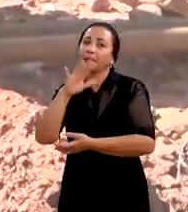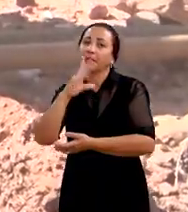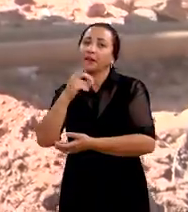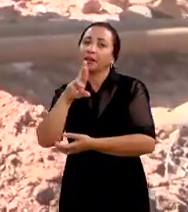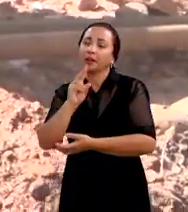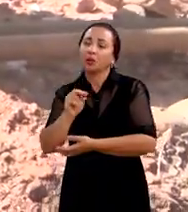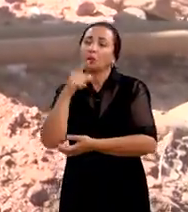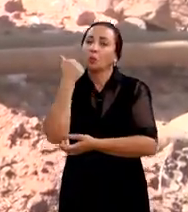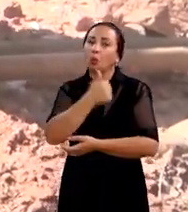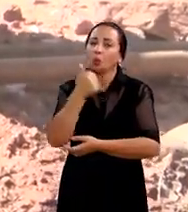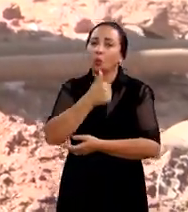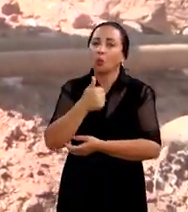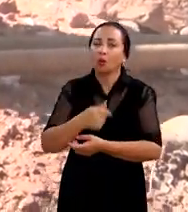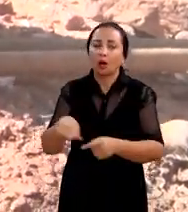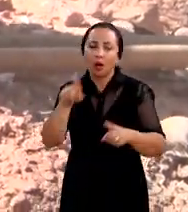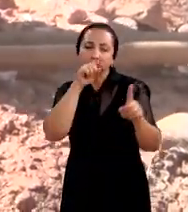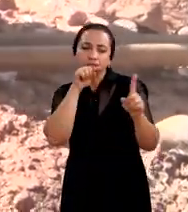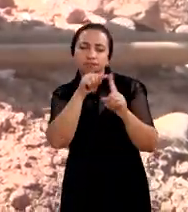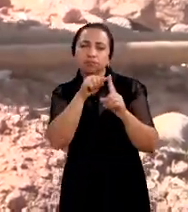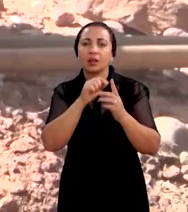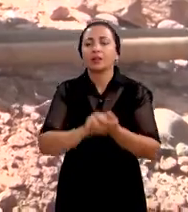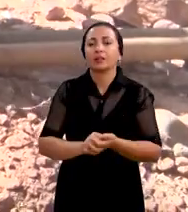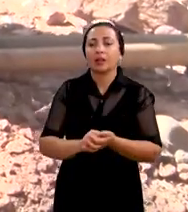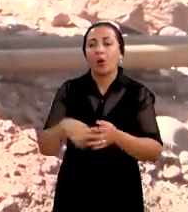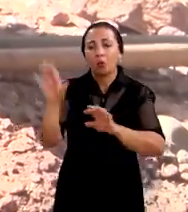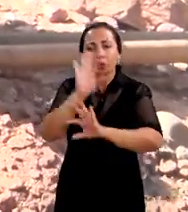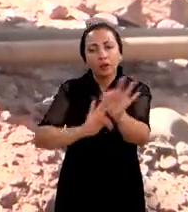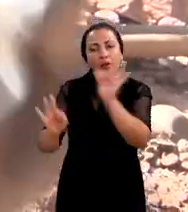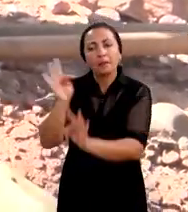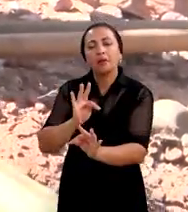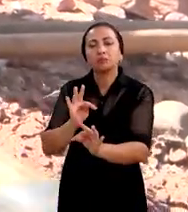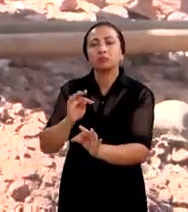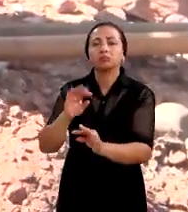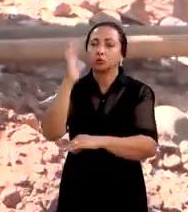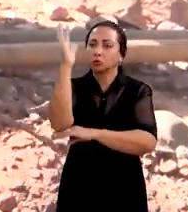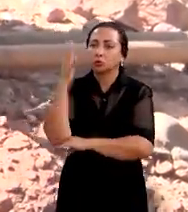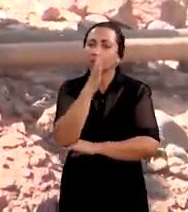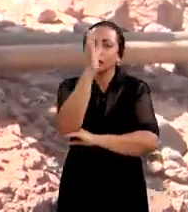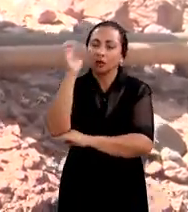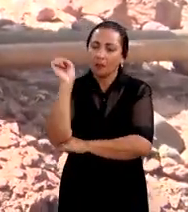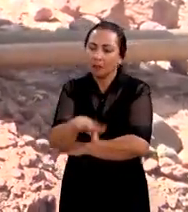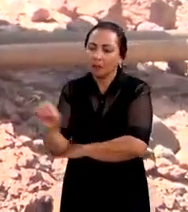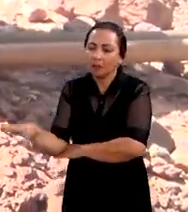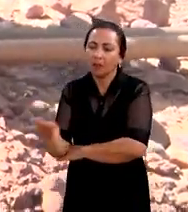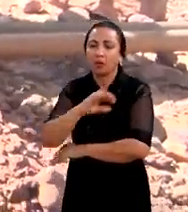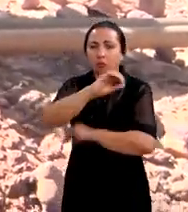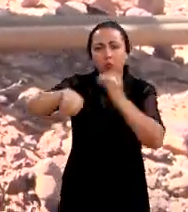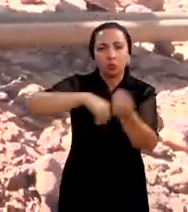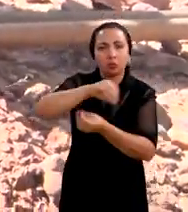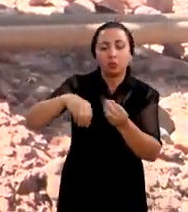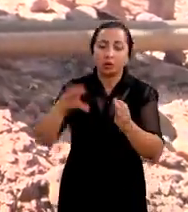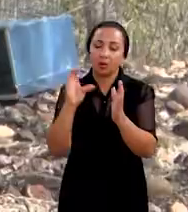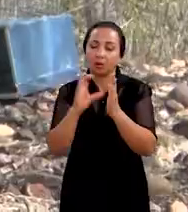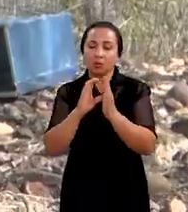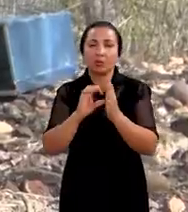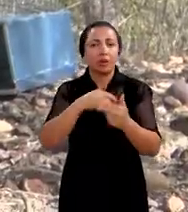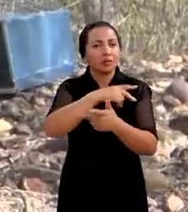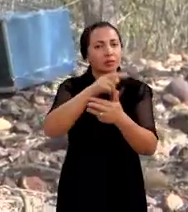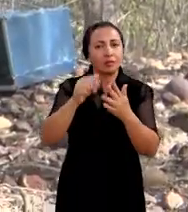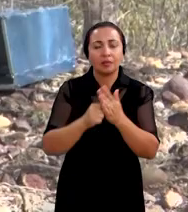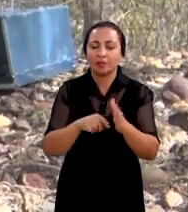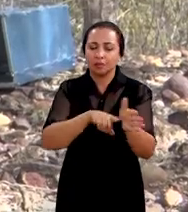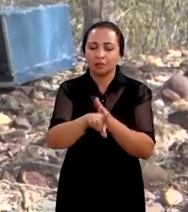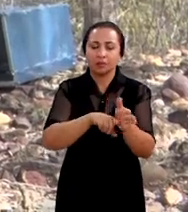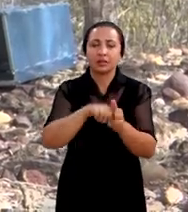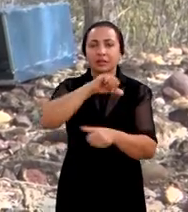que é alvo das ações desse projeto. Recuperação florestal com o envolvimento da comunidade e também